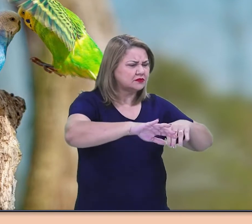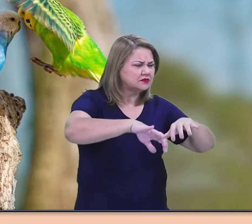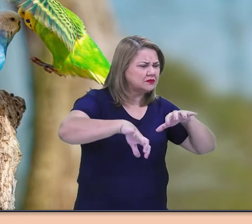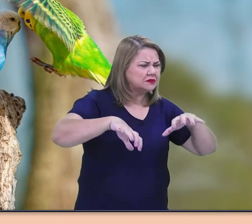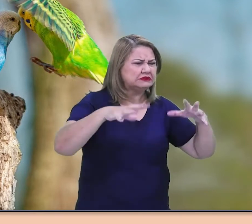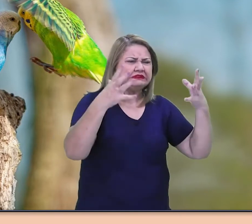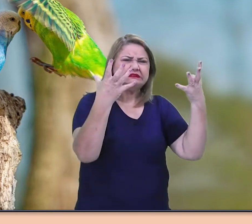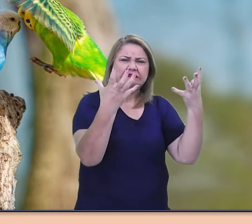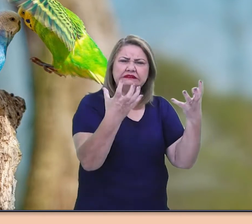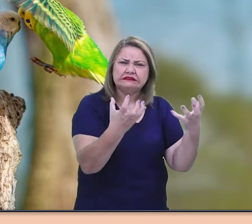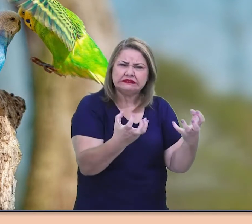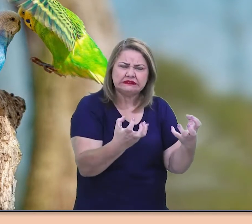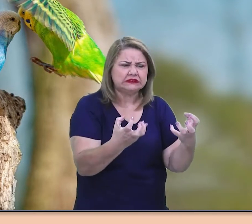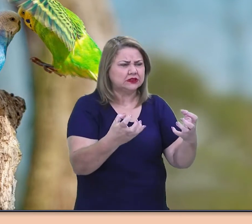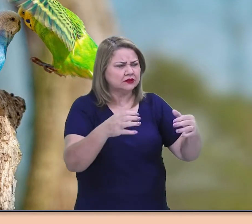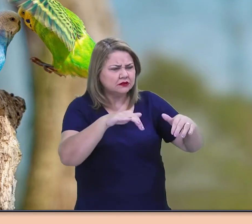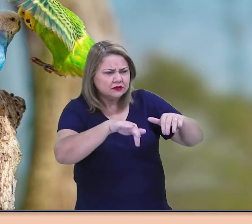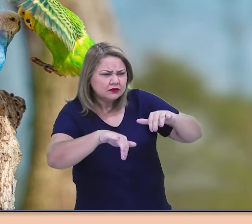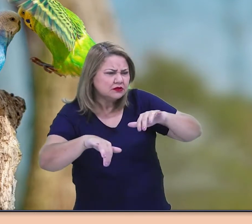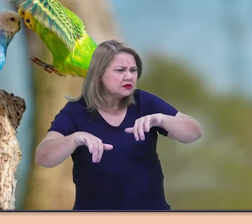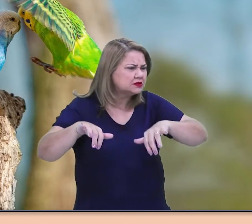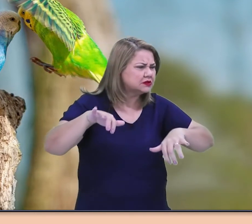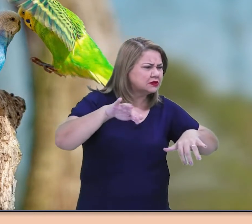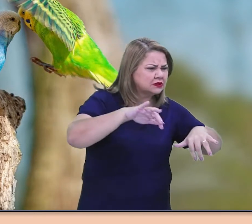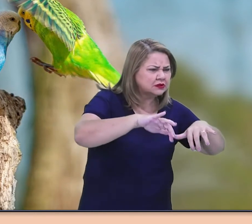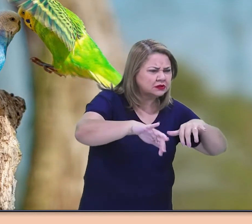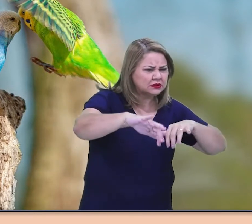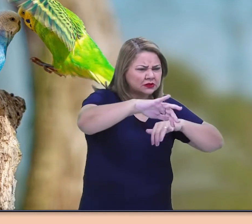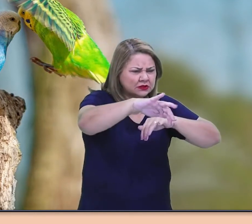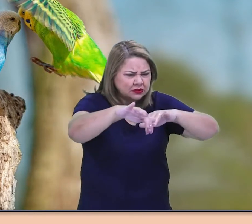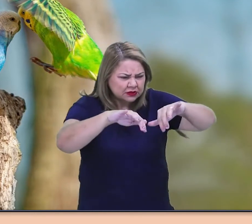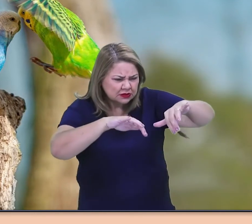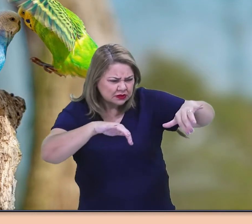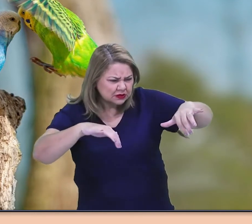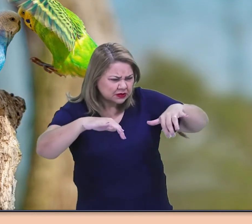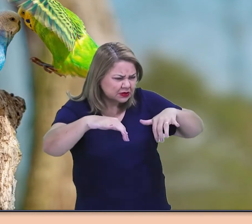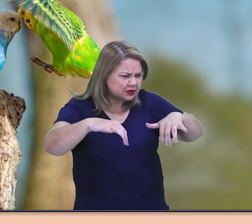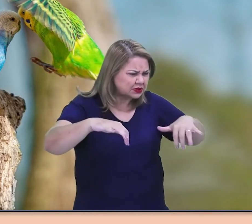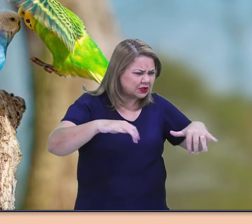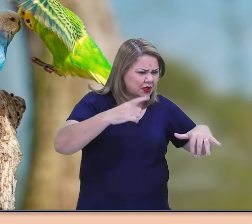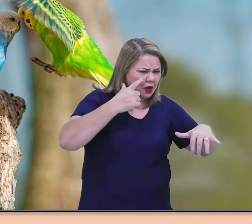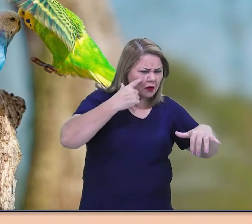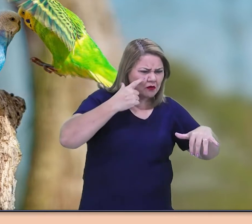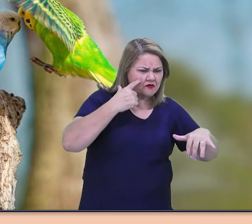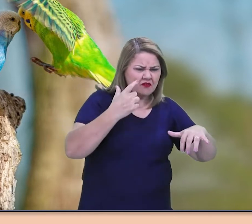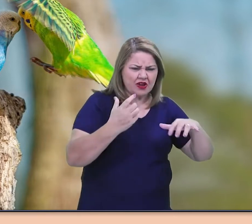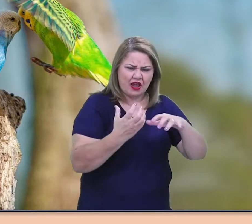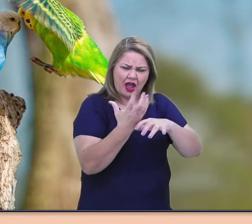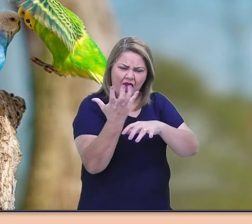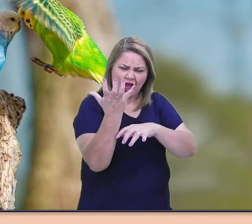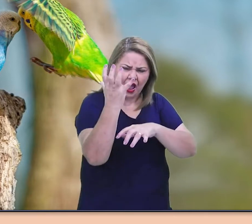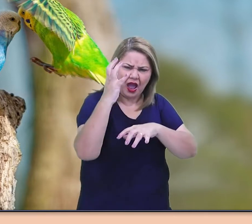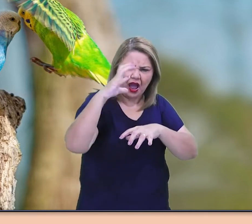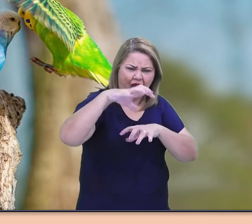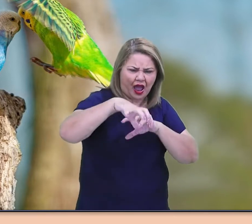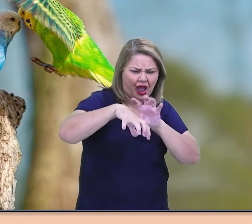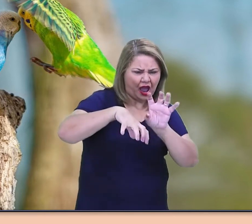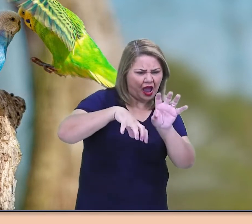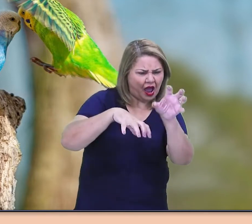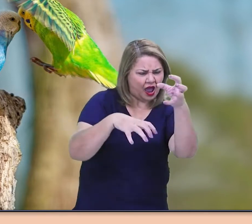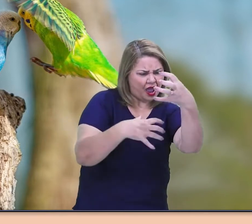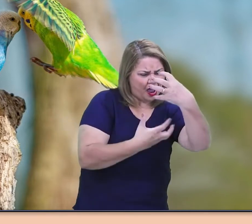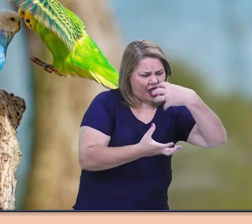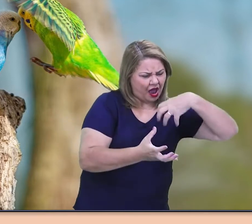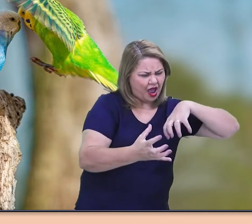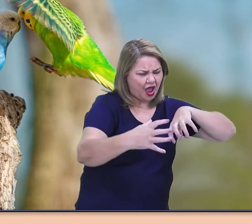'água. Galgou a barroca fronteira e endireitou o rumo da Maria Preta, que abria ao mormaço